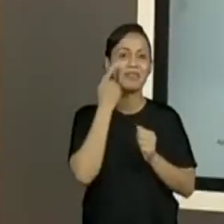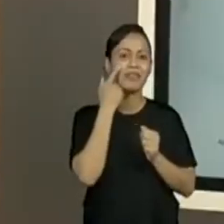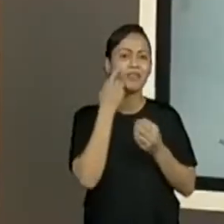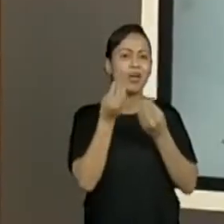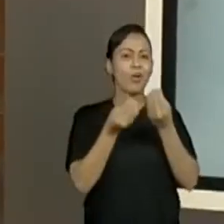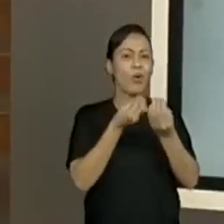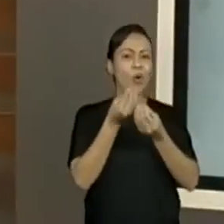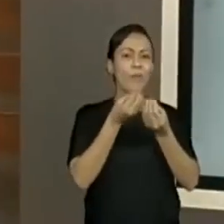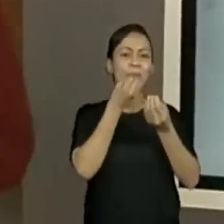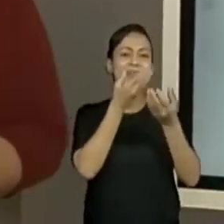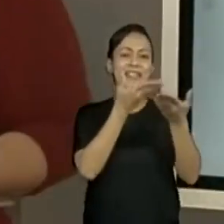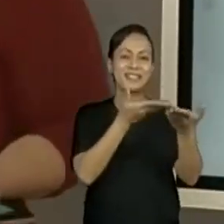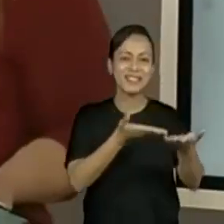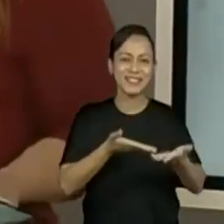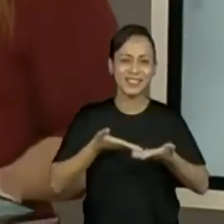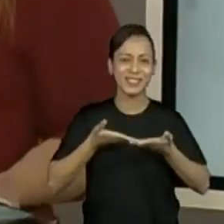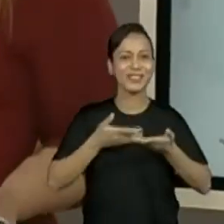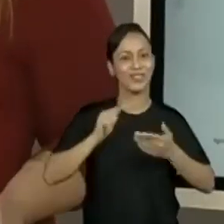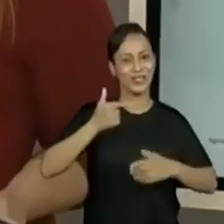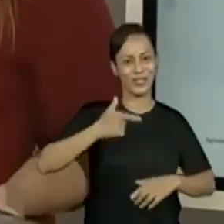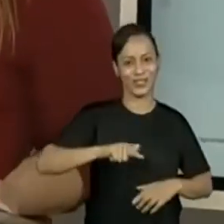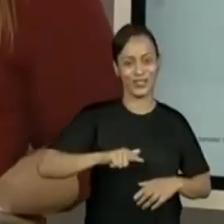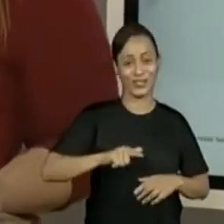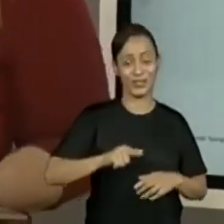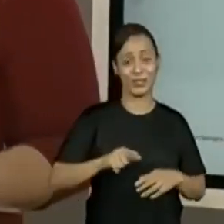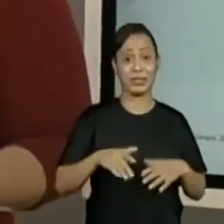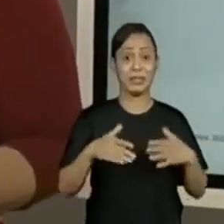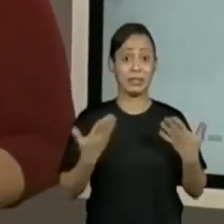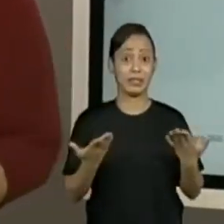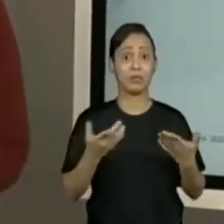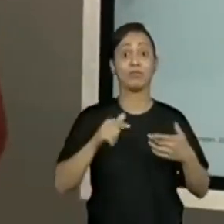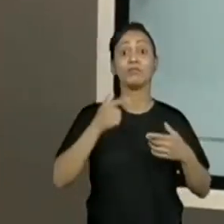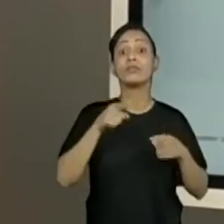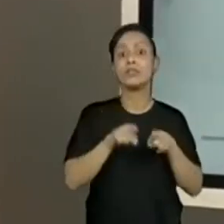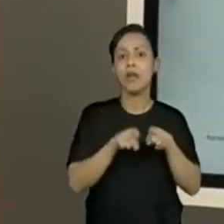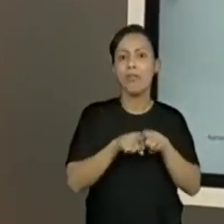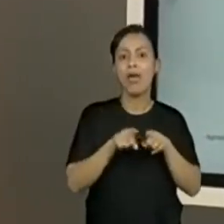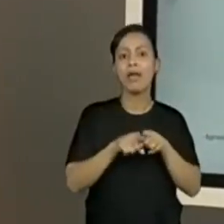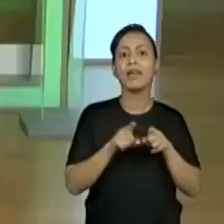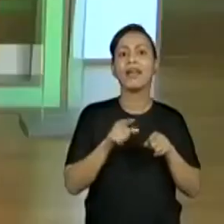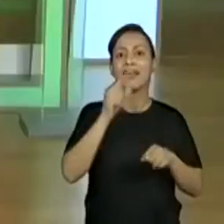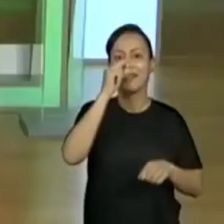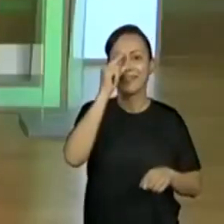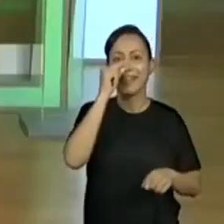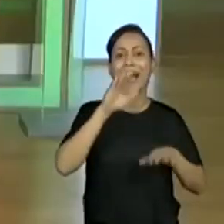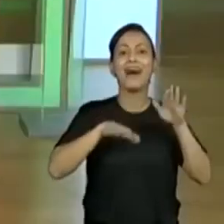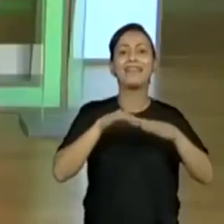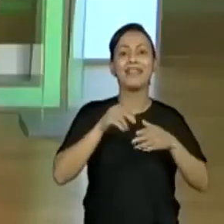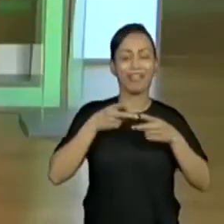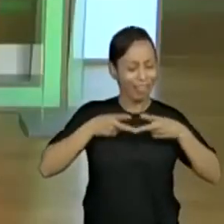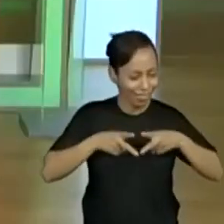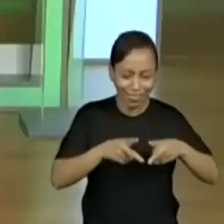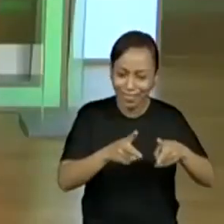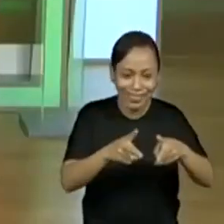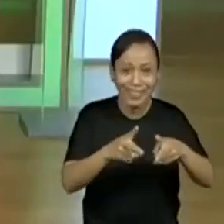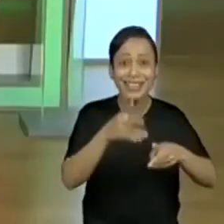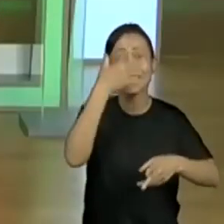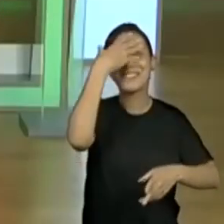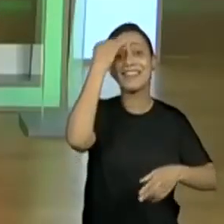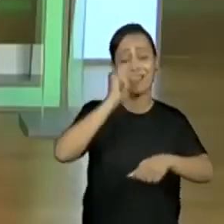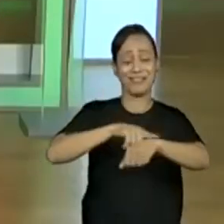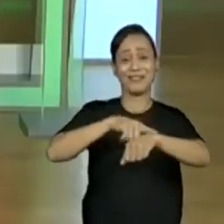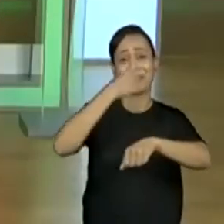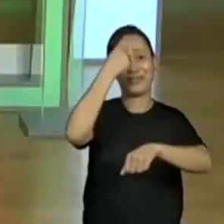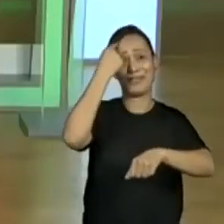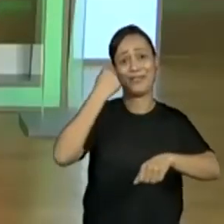das boas-vindas, porque realmente, falou em leitura, a professora Ana Paula engata uma e vai porque ela gosta, tem como,